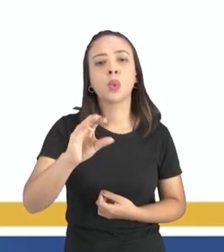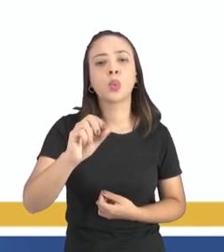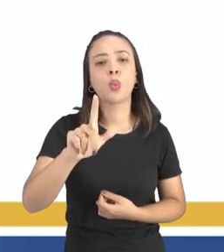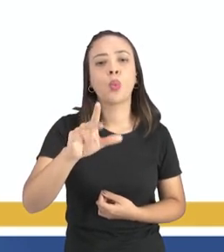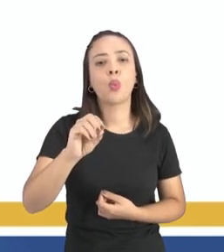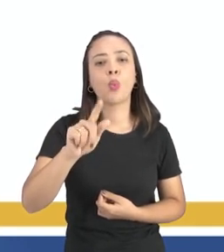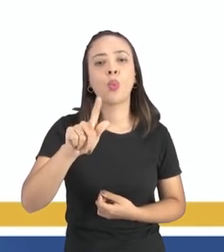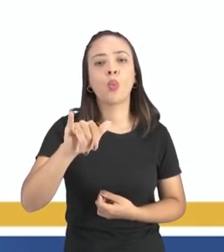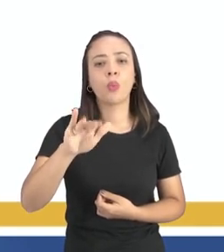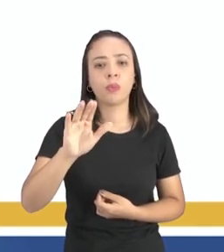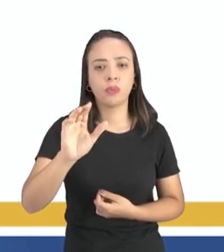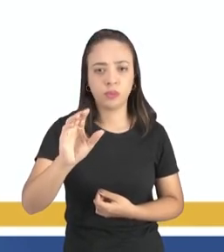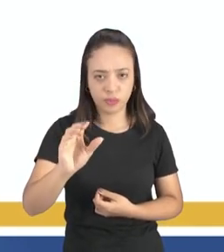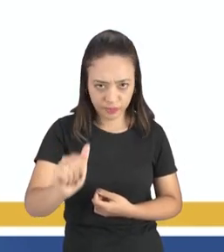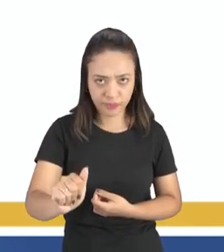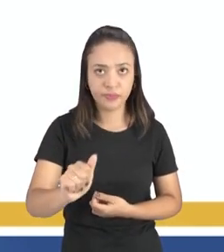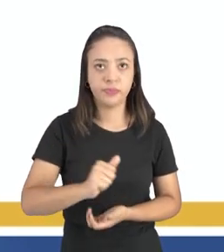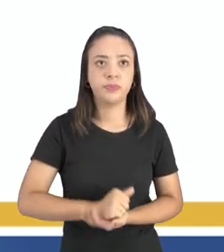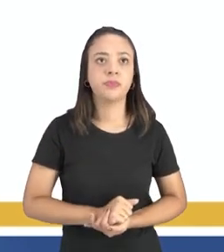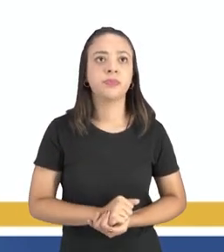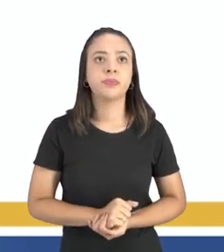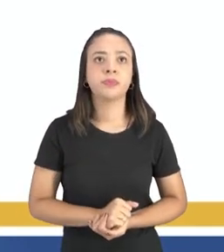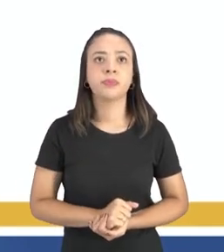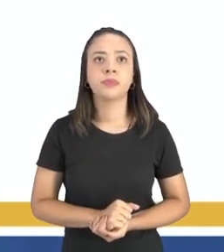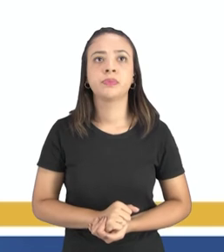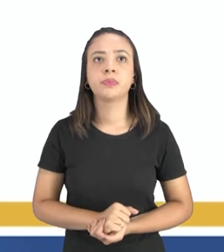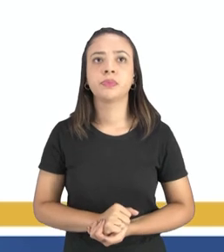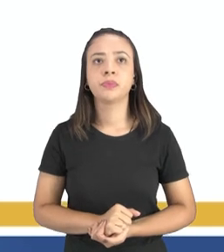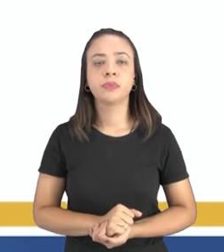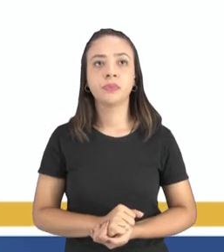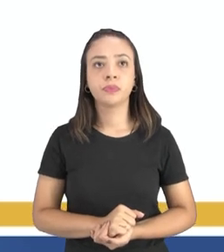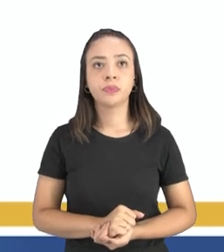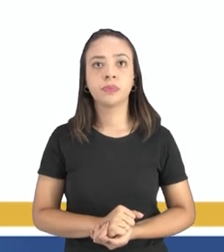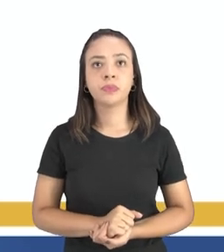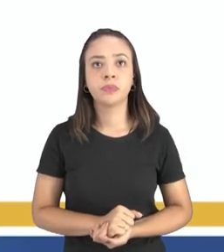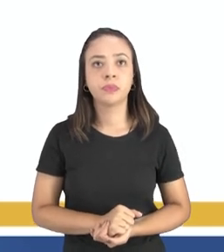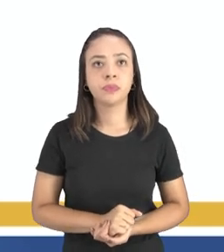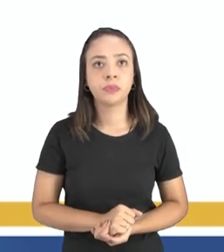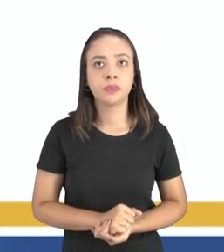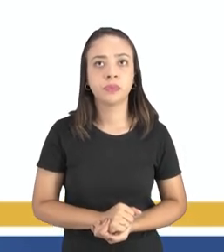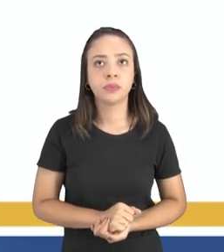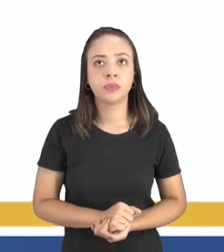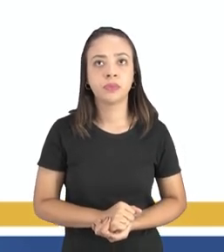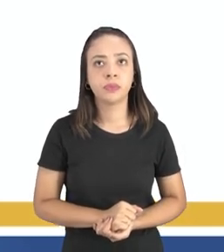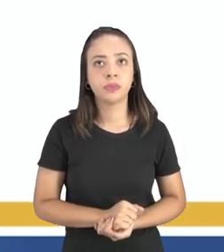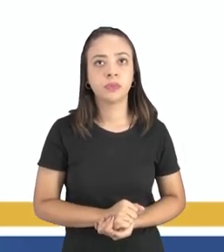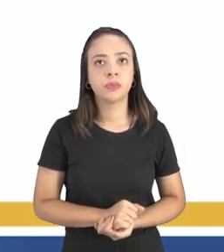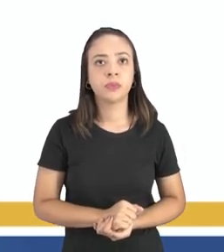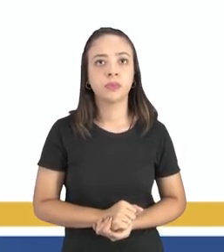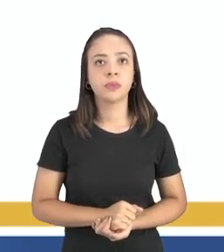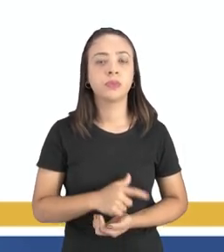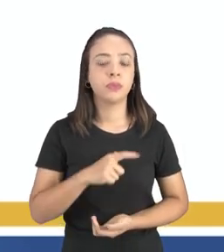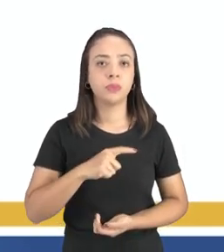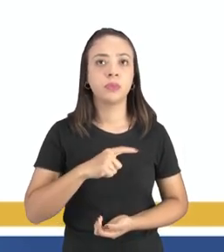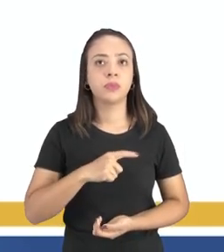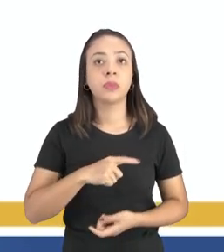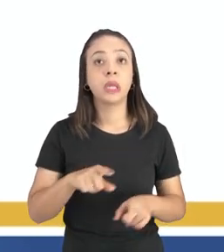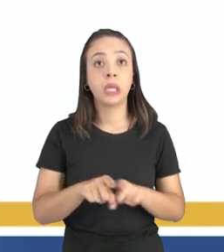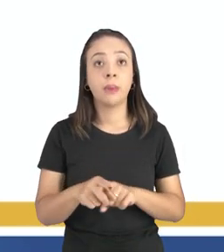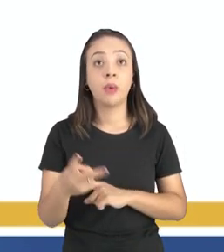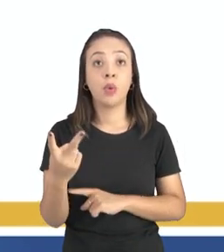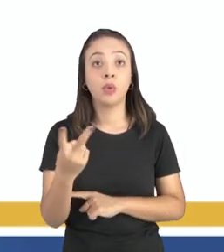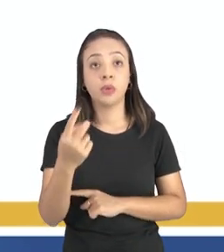imunocromatógrafo temos esse outro também aqui que é uma análise mais complexa né